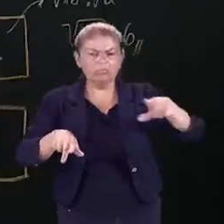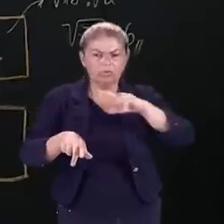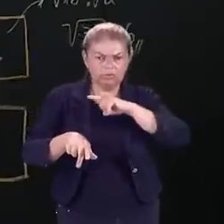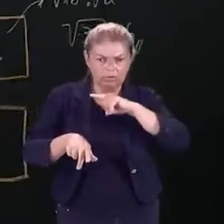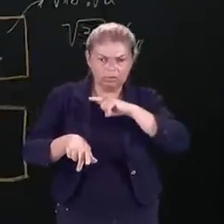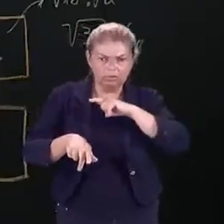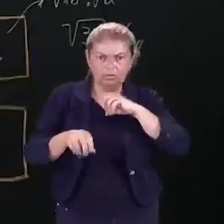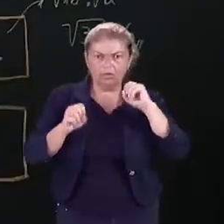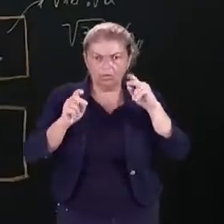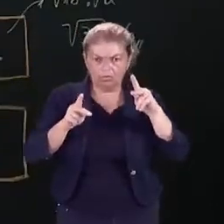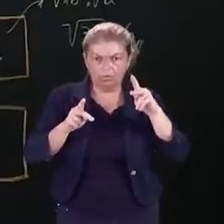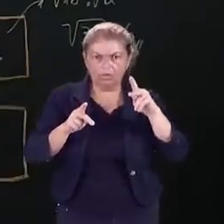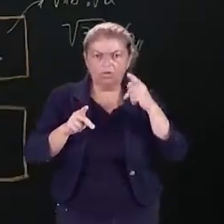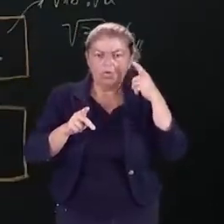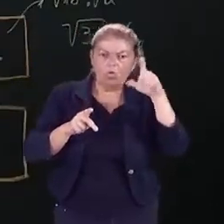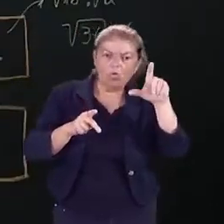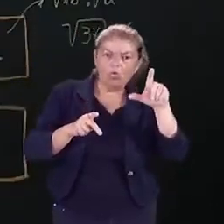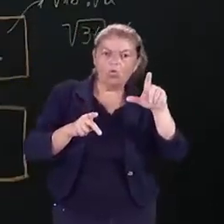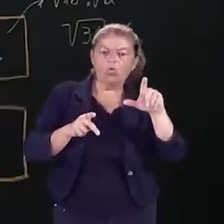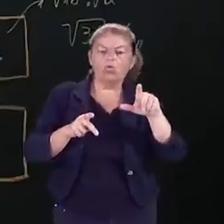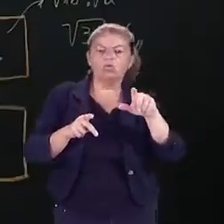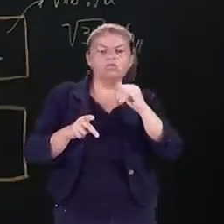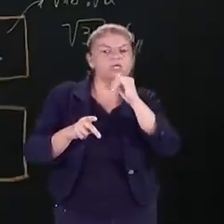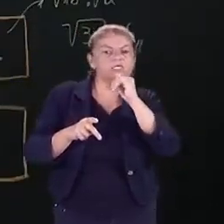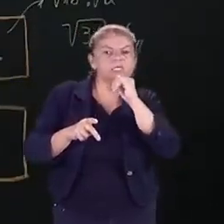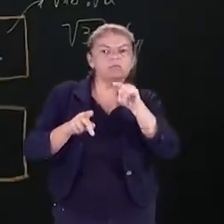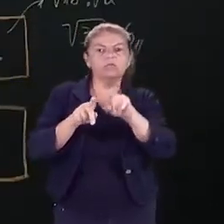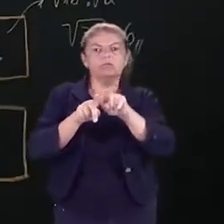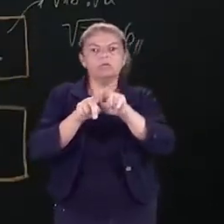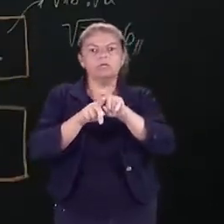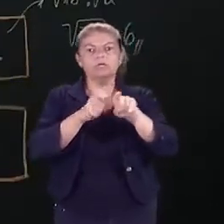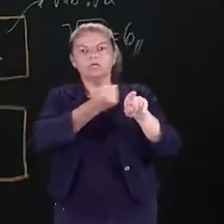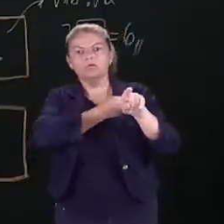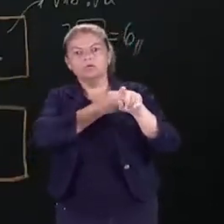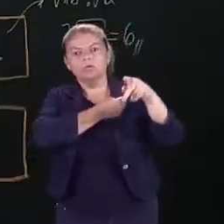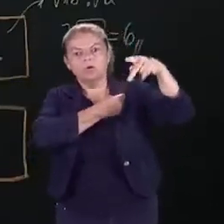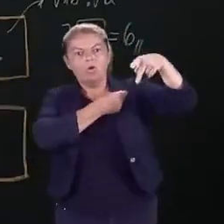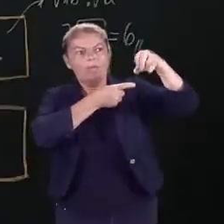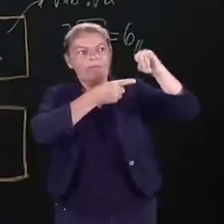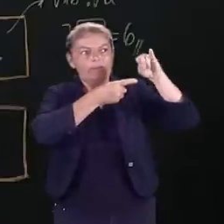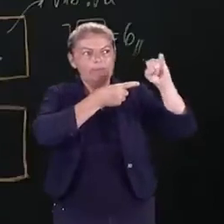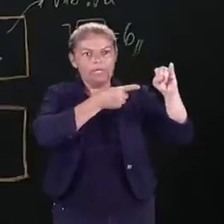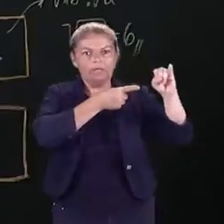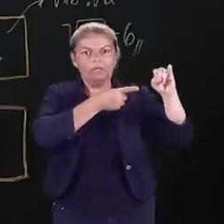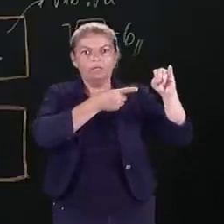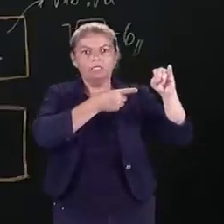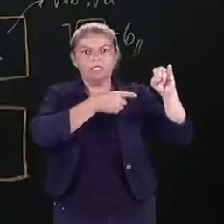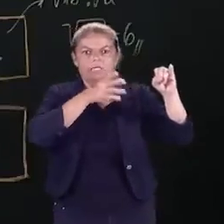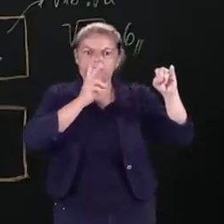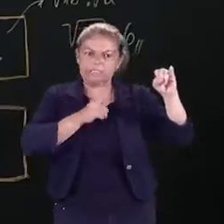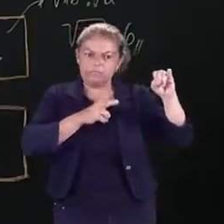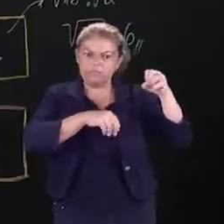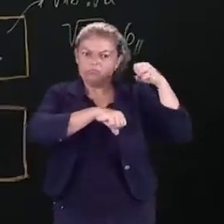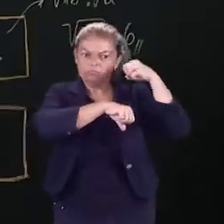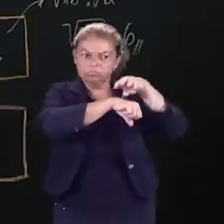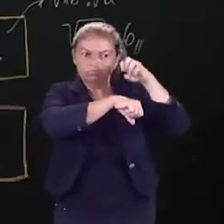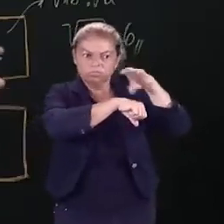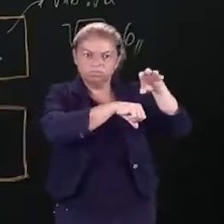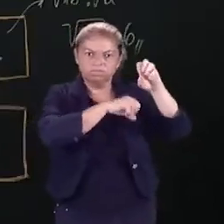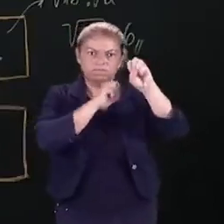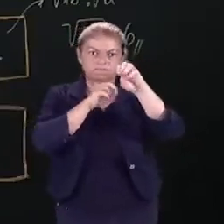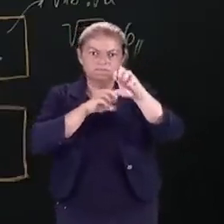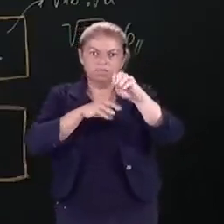irracional. Outro exemplo também é o número π, que é muito trabalhado na circunferência. Ok, pessoal?